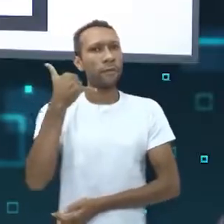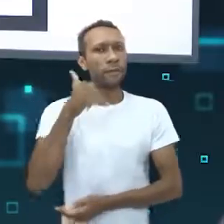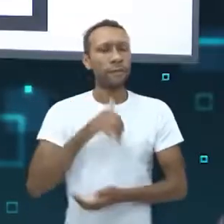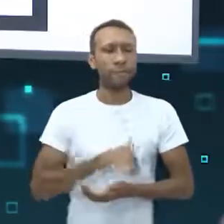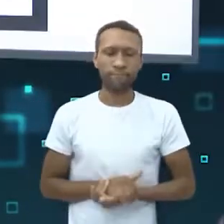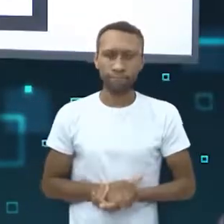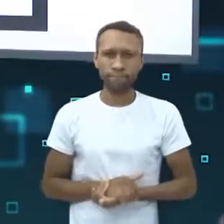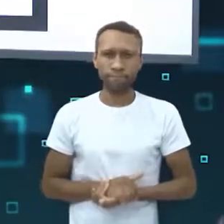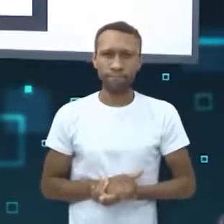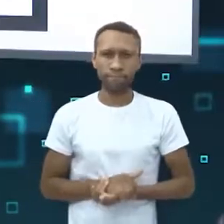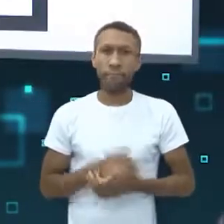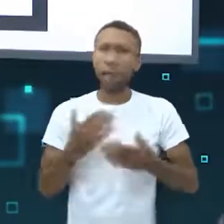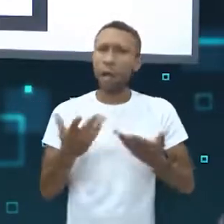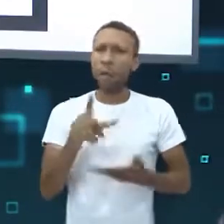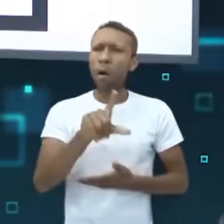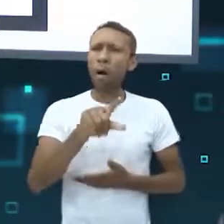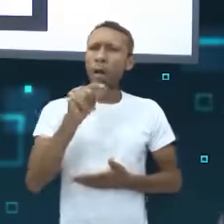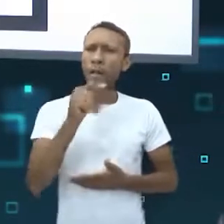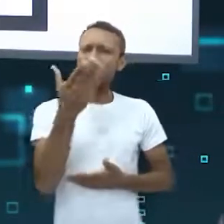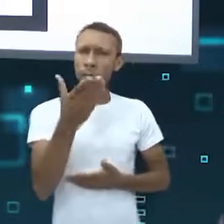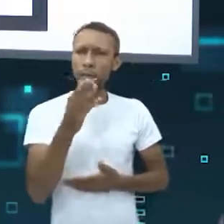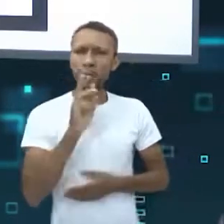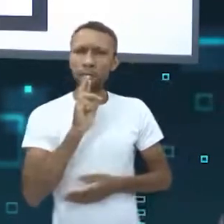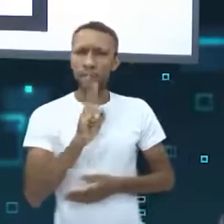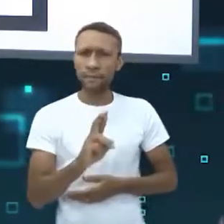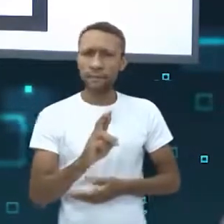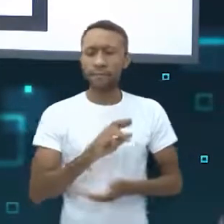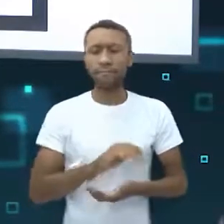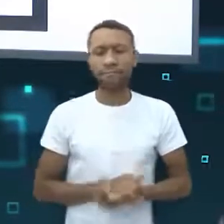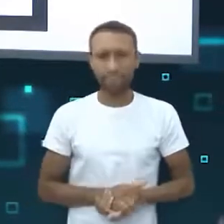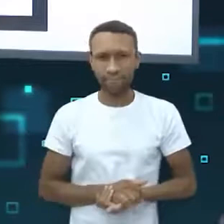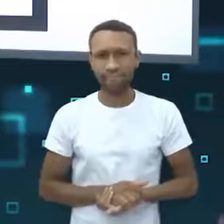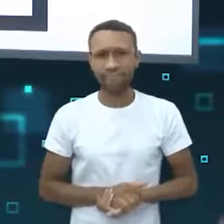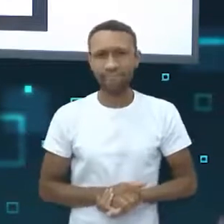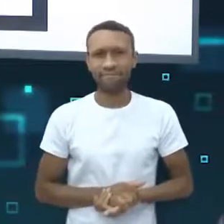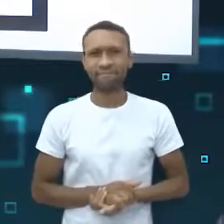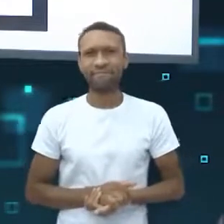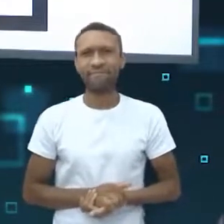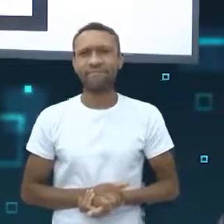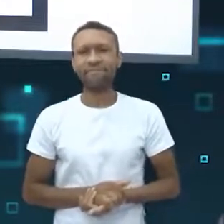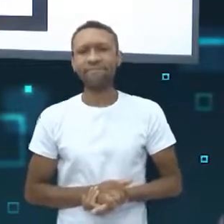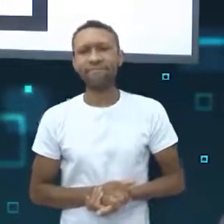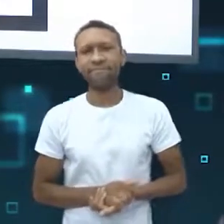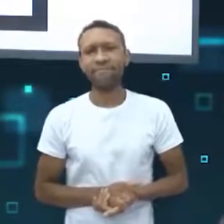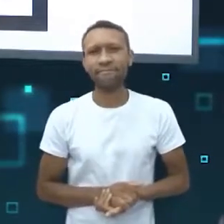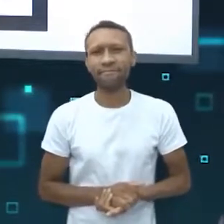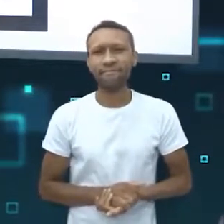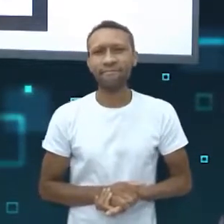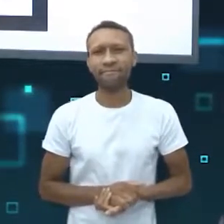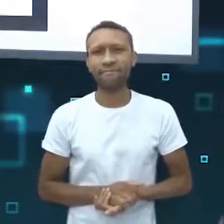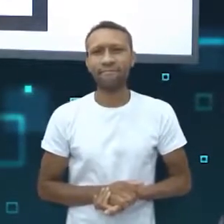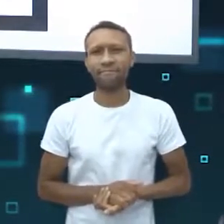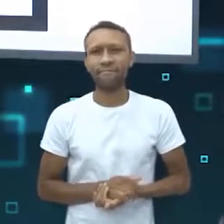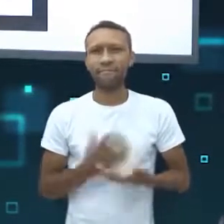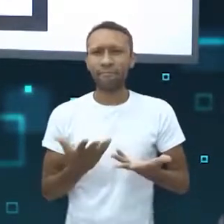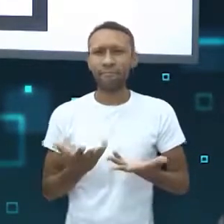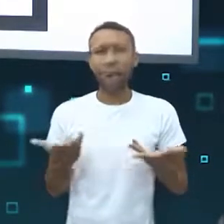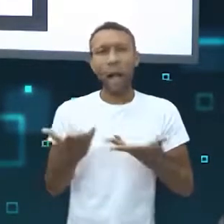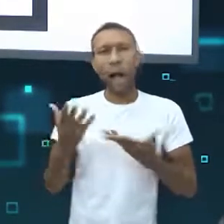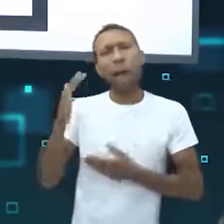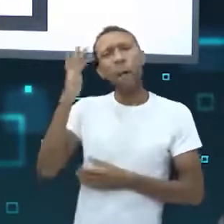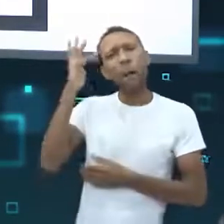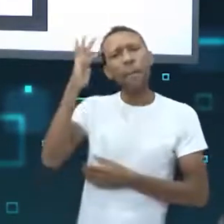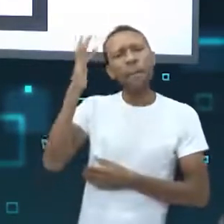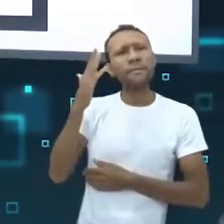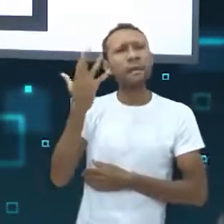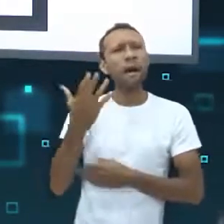Qual letra você se encaixa? Responde aí no seu caderno que depois a gente vai somar os pontos. Para refletir um pouco